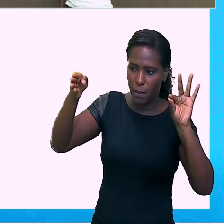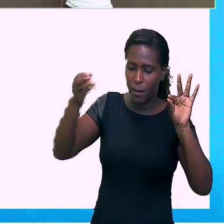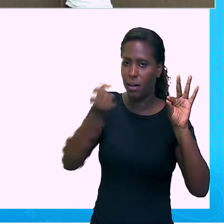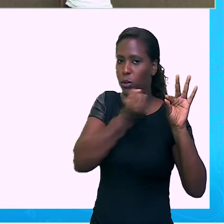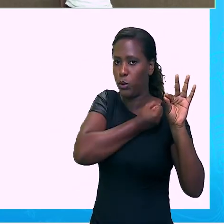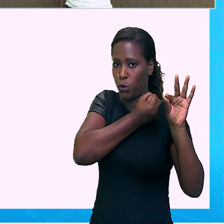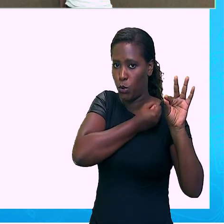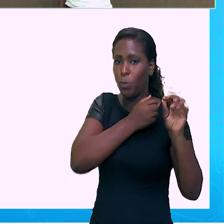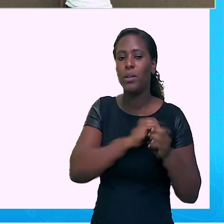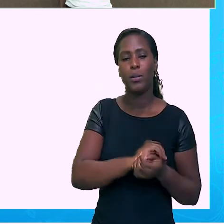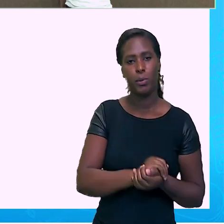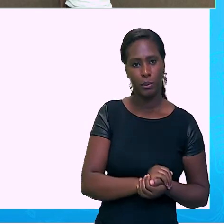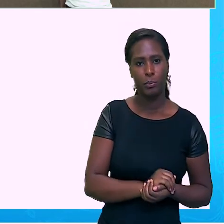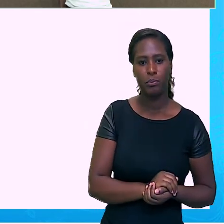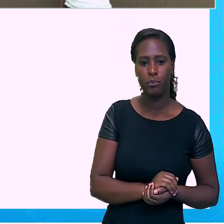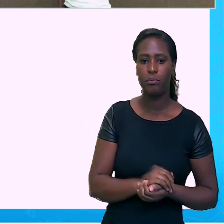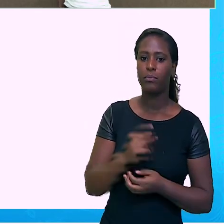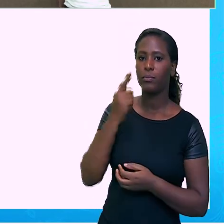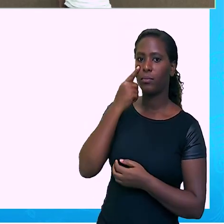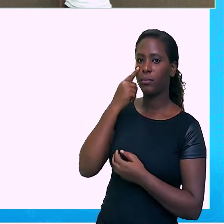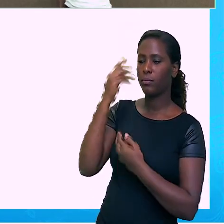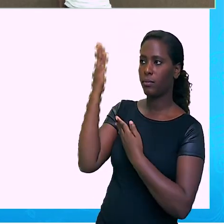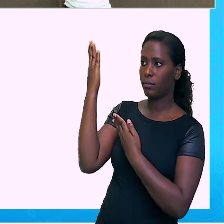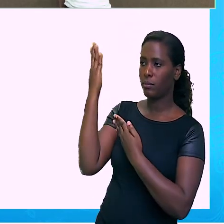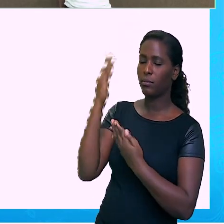Aqui eu tenho os números negativos.